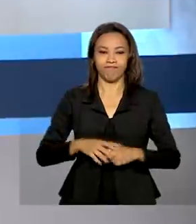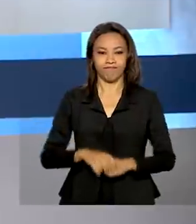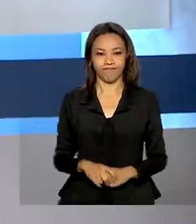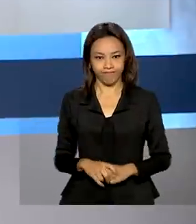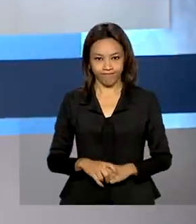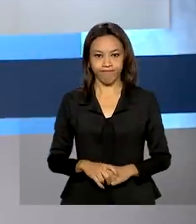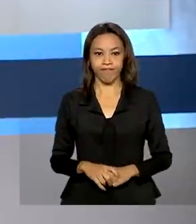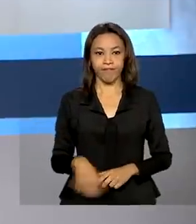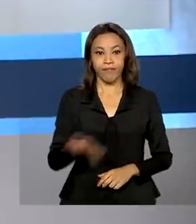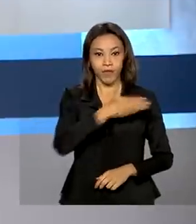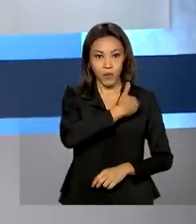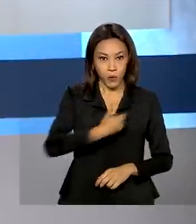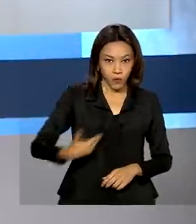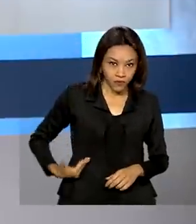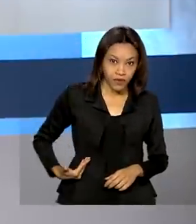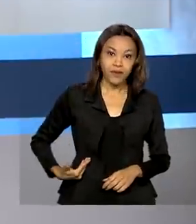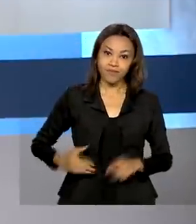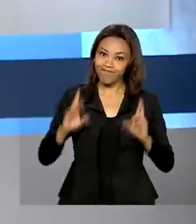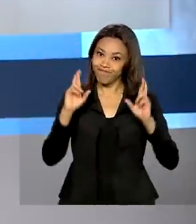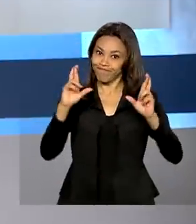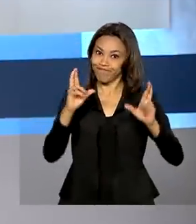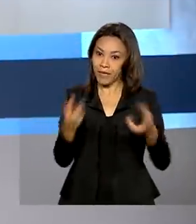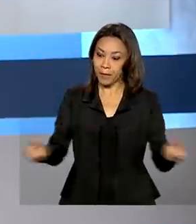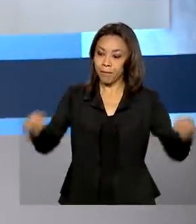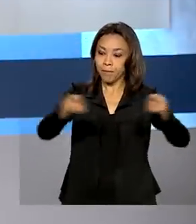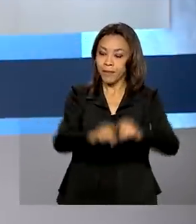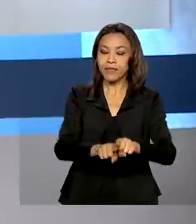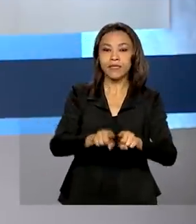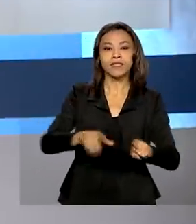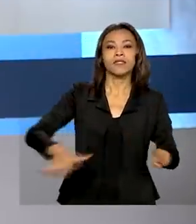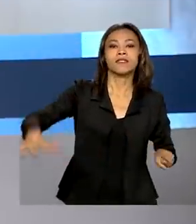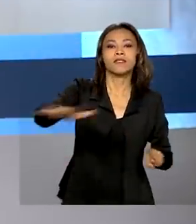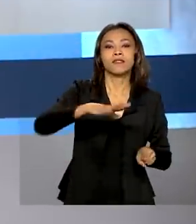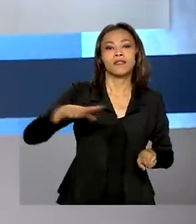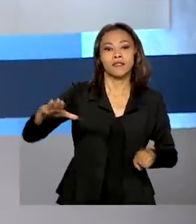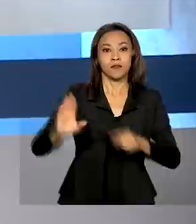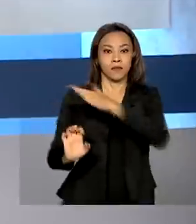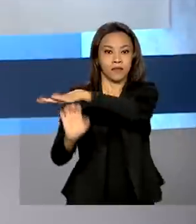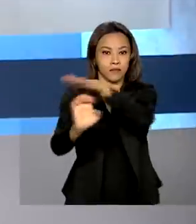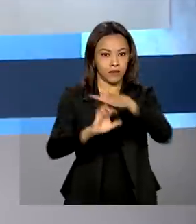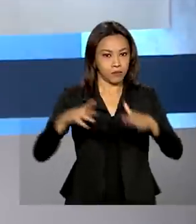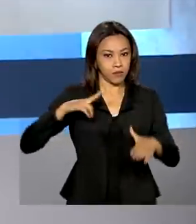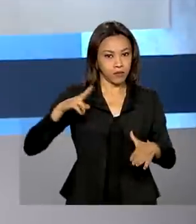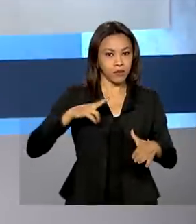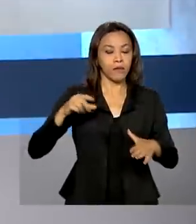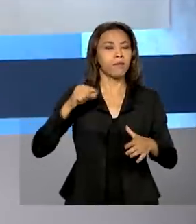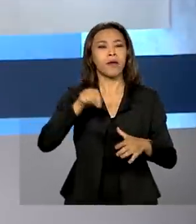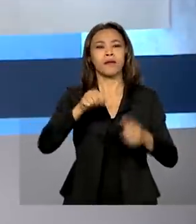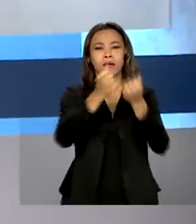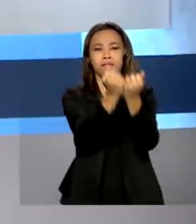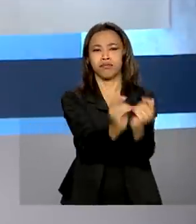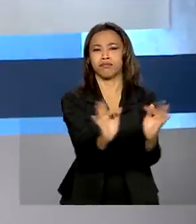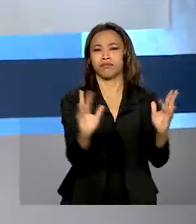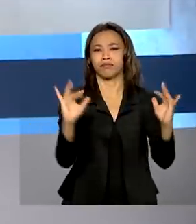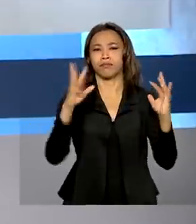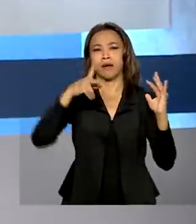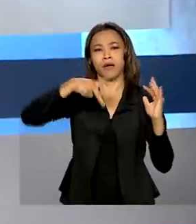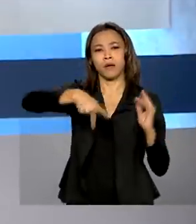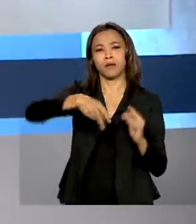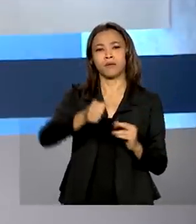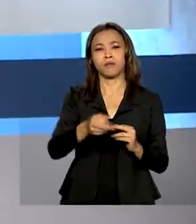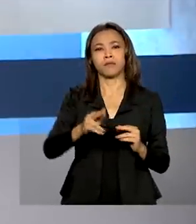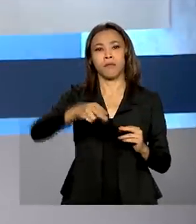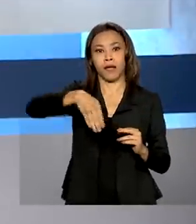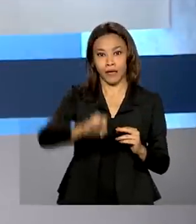E o governo aposta em parcerias com a iniciativa privada para melhorar e ampliar o acesso aos parques nacionais. Em visita ao